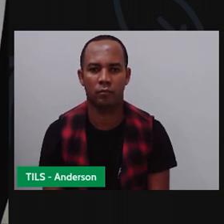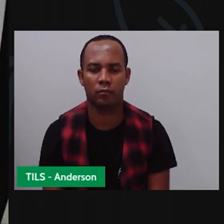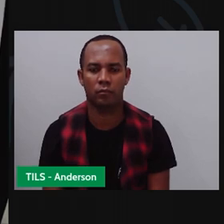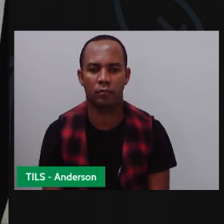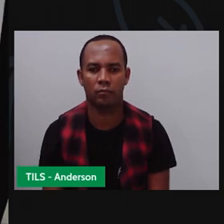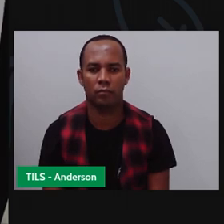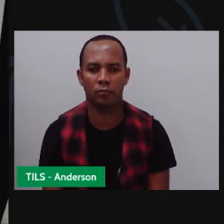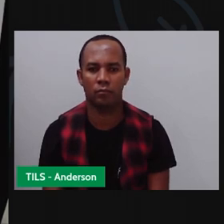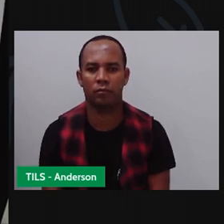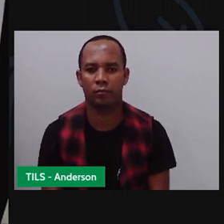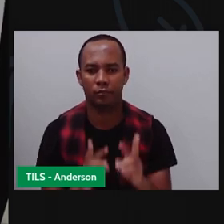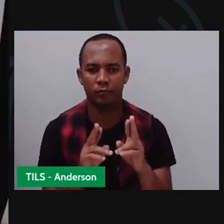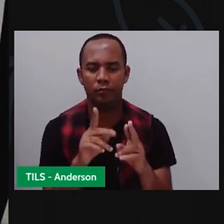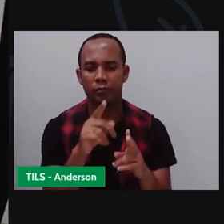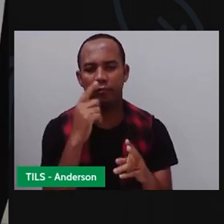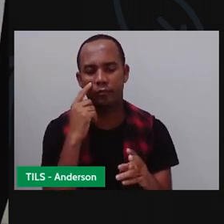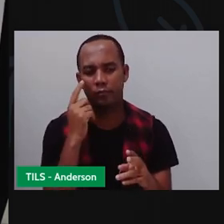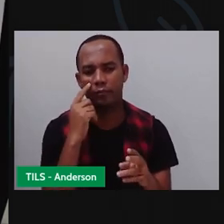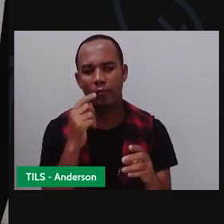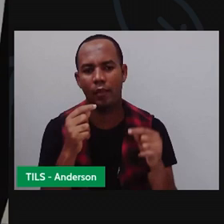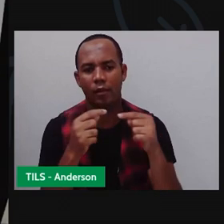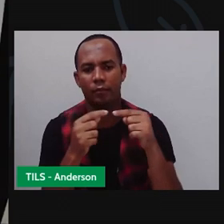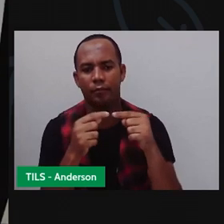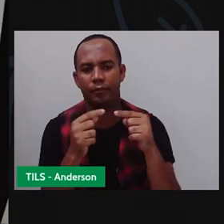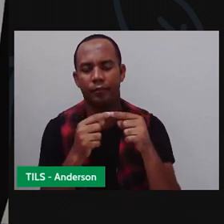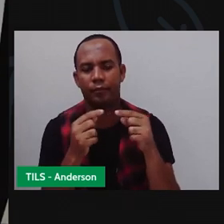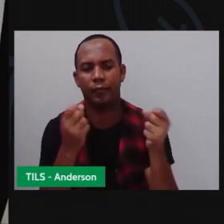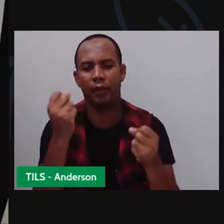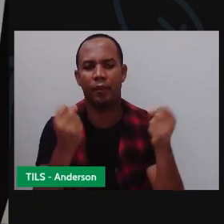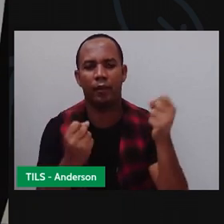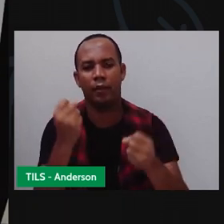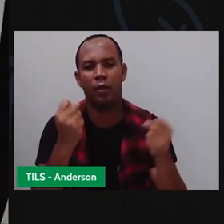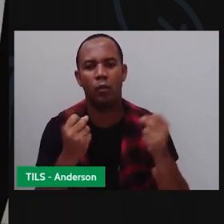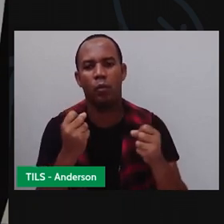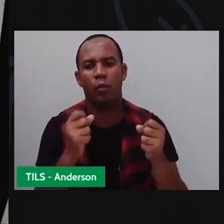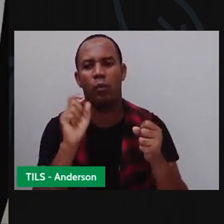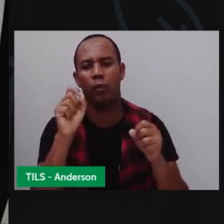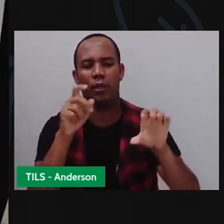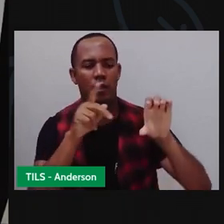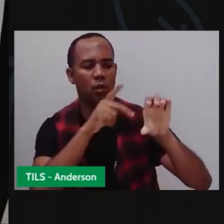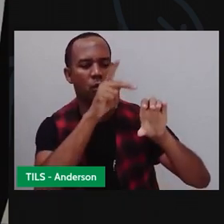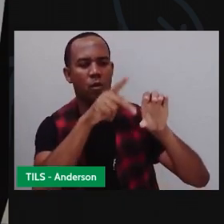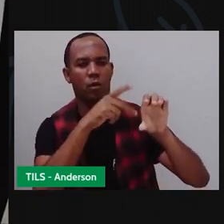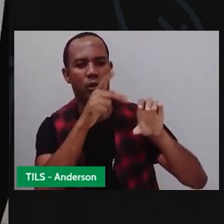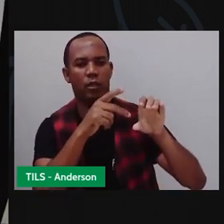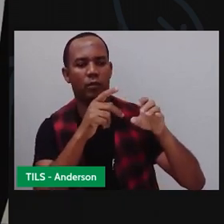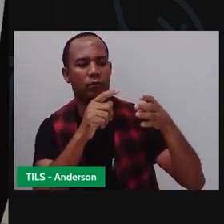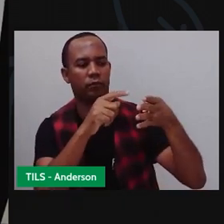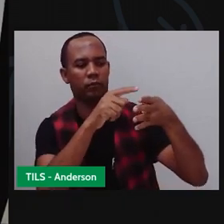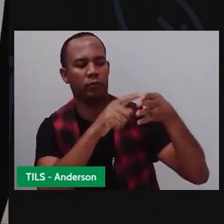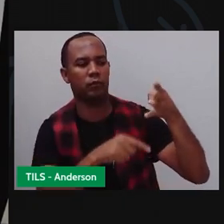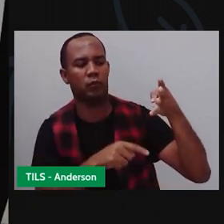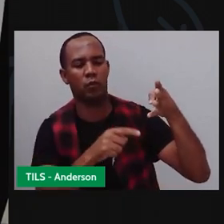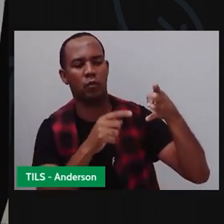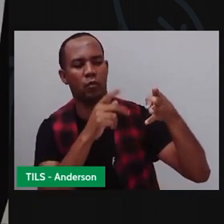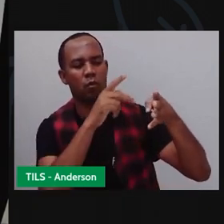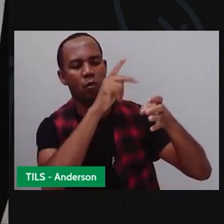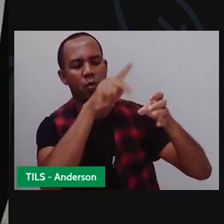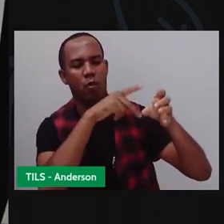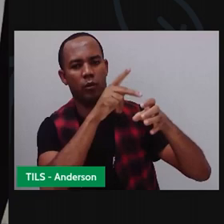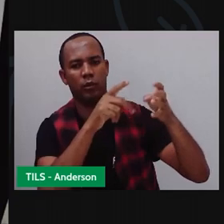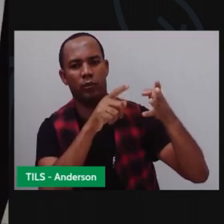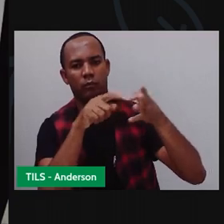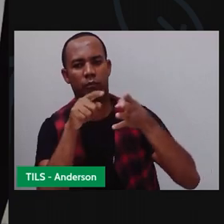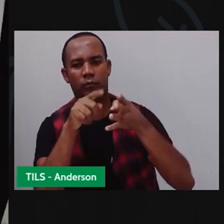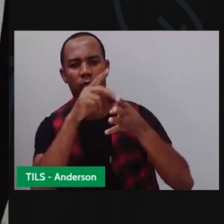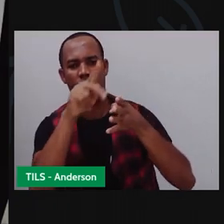Pronto. Montei aqui, não é isso? E aí, o que eu vou fazer? Eu posso começar fazendo o quê? Através de uma edição.